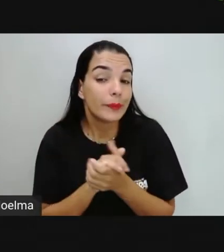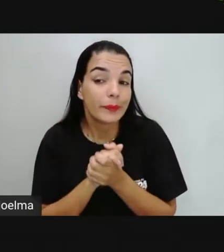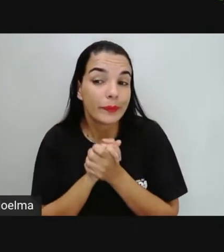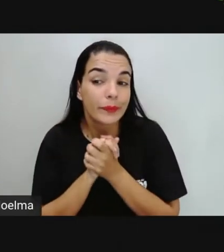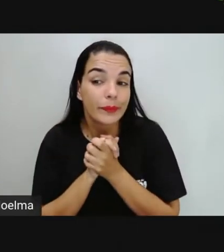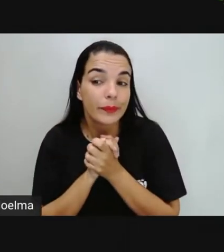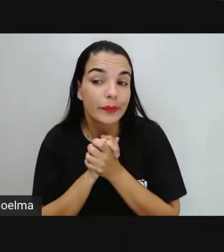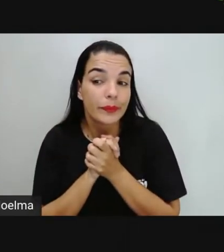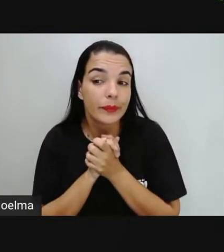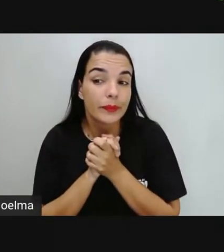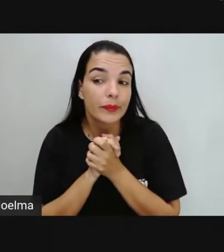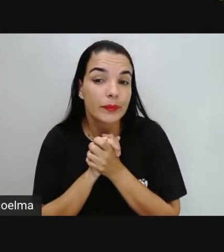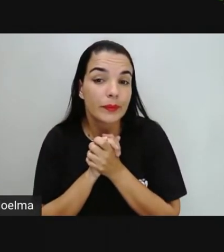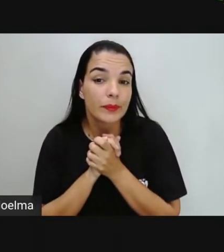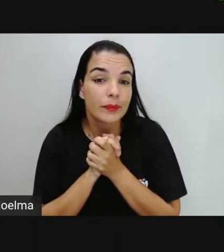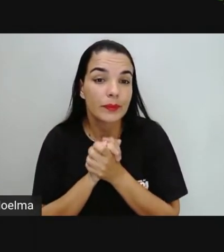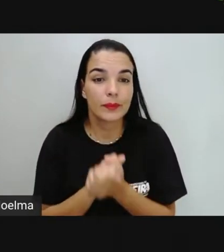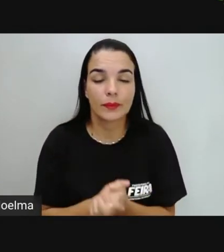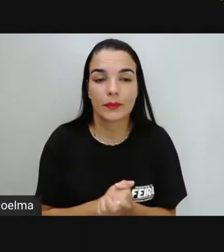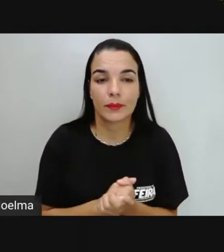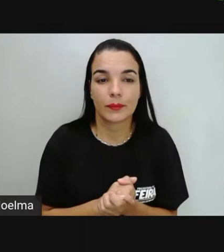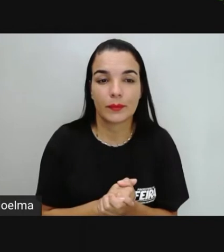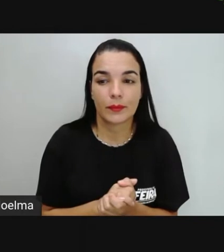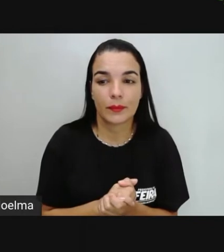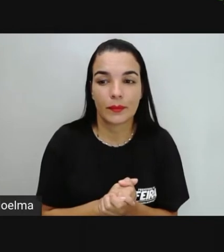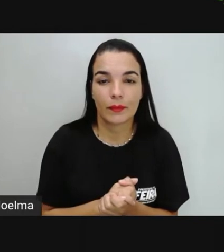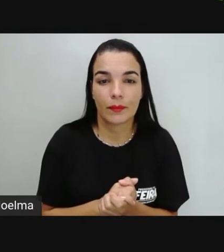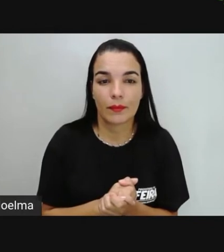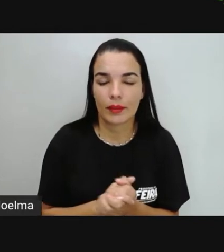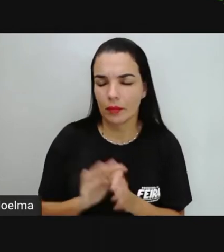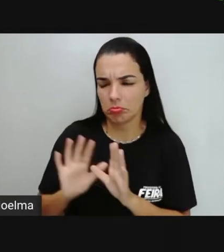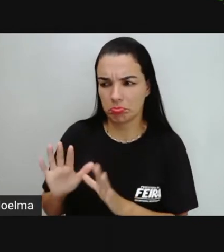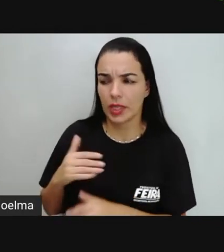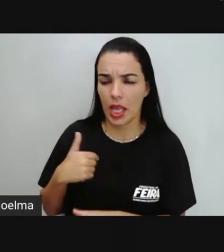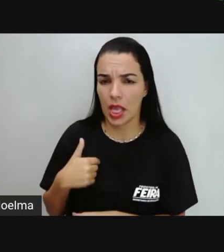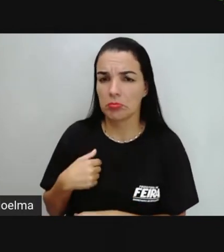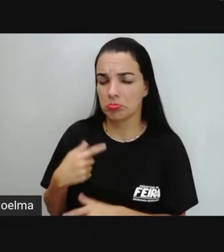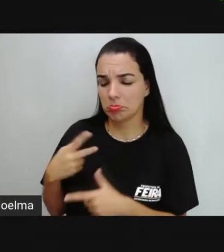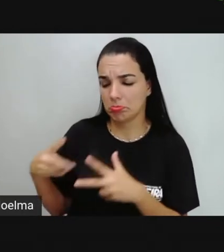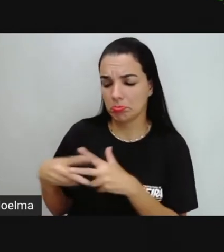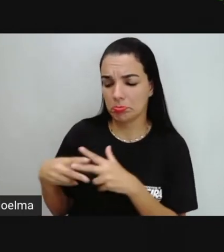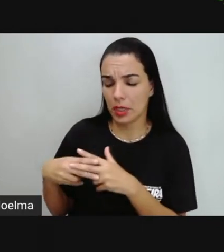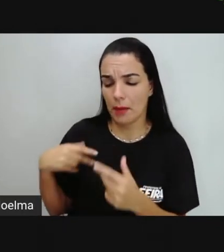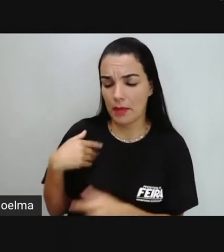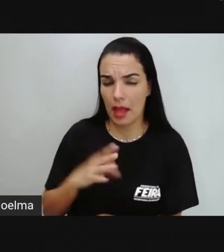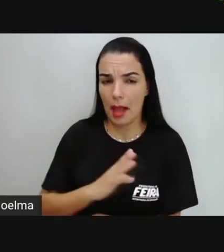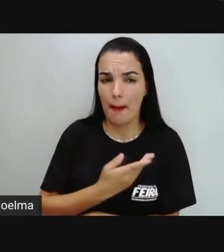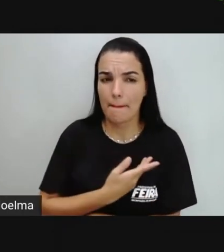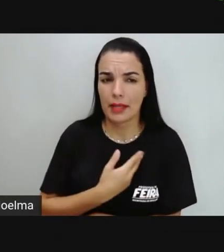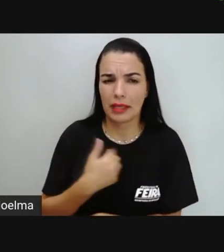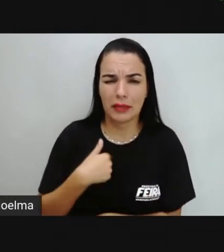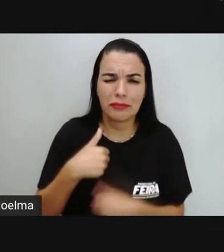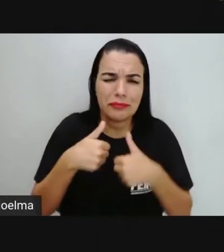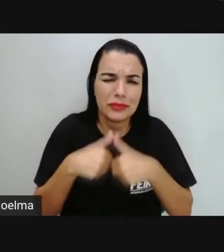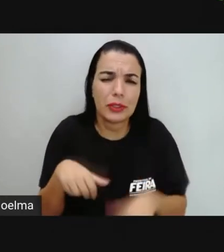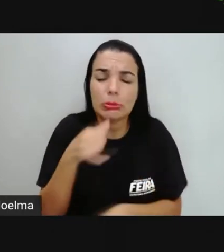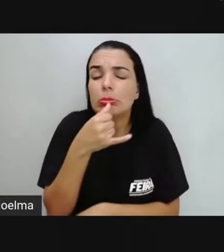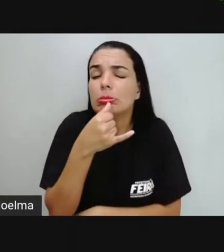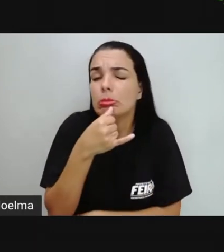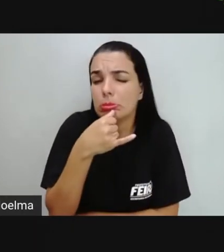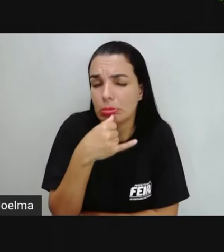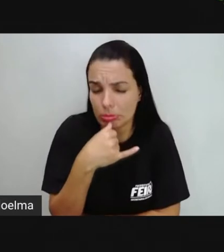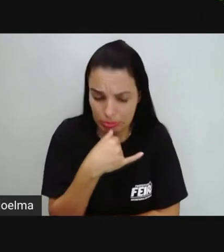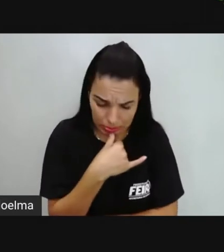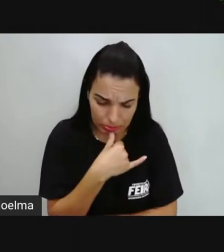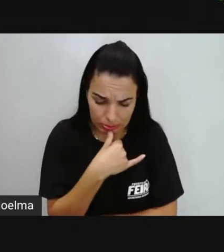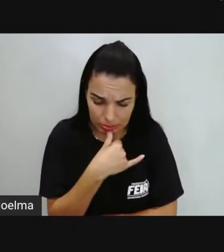Vocês se sentem como? Eu, quando eu brigo com um amigo, eu me sinto, ó, muito triste,